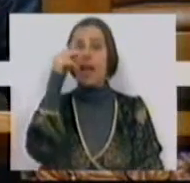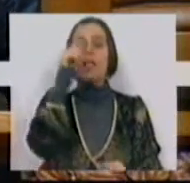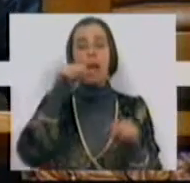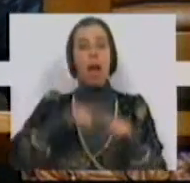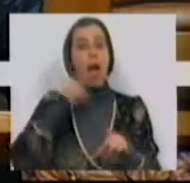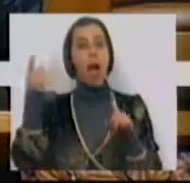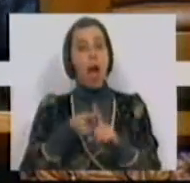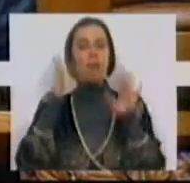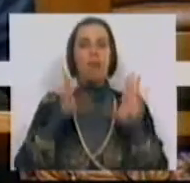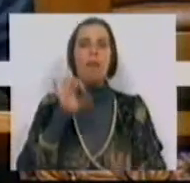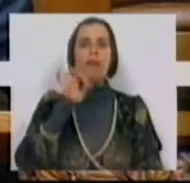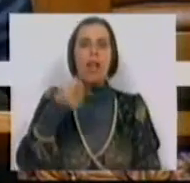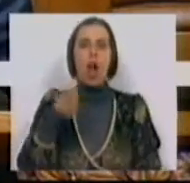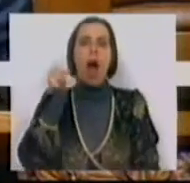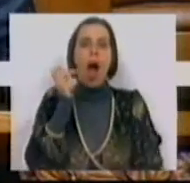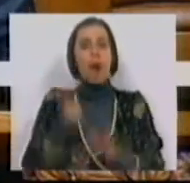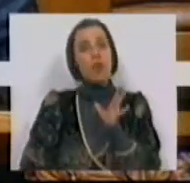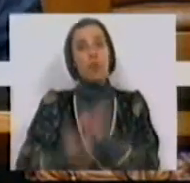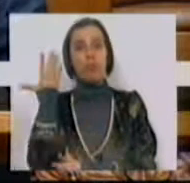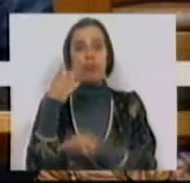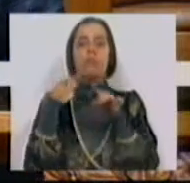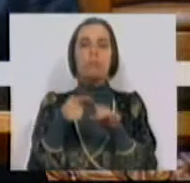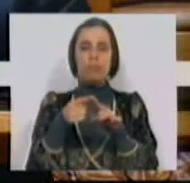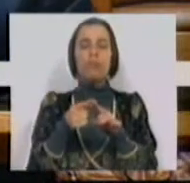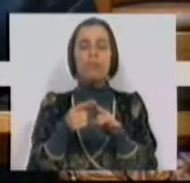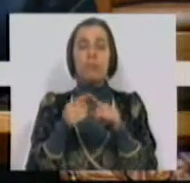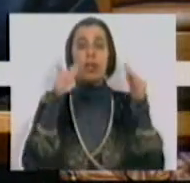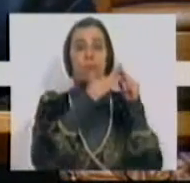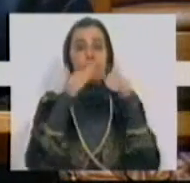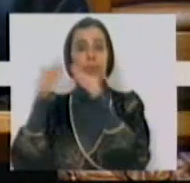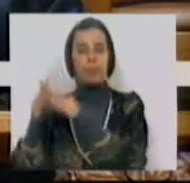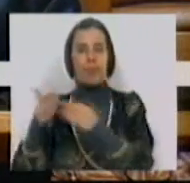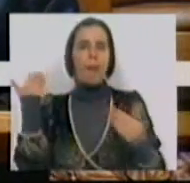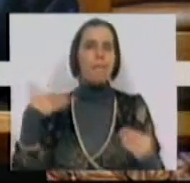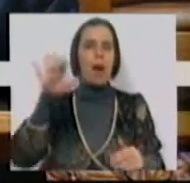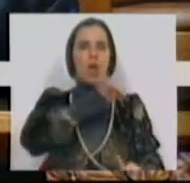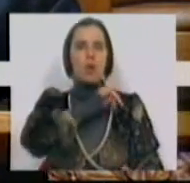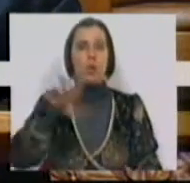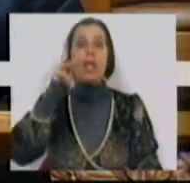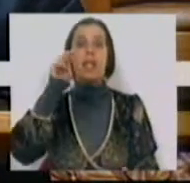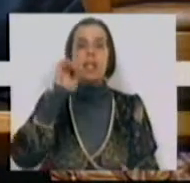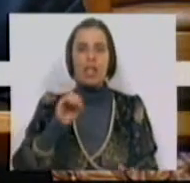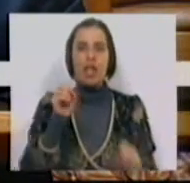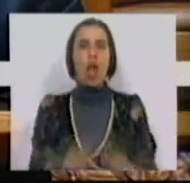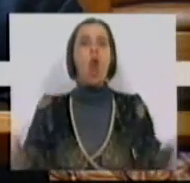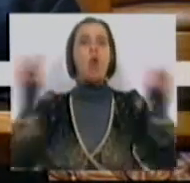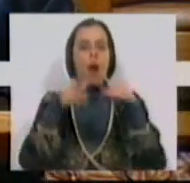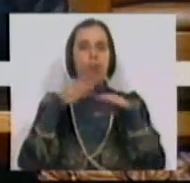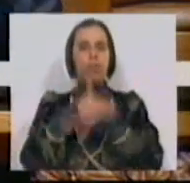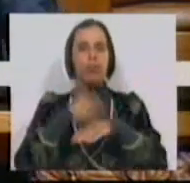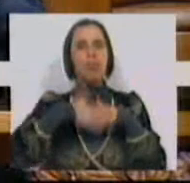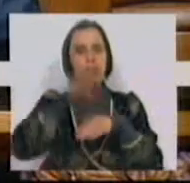que este ano comemoram 69 anos de existência e de cujas docas saíram já mais de 230 novos navios